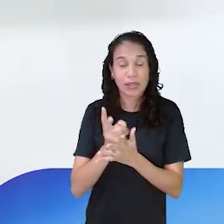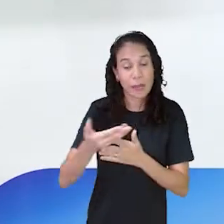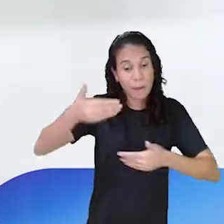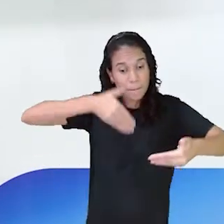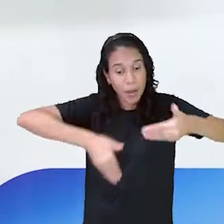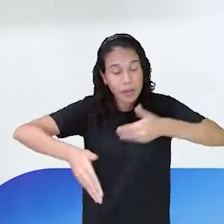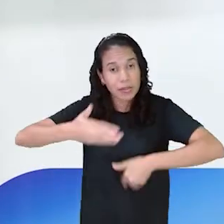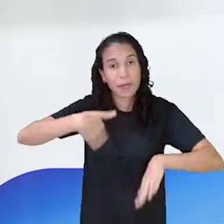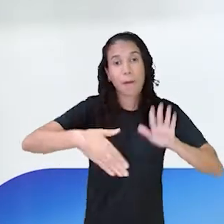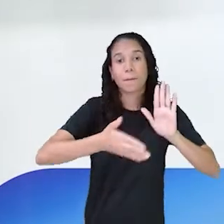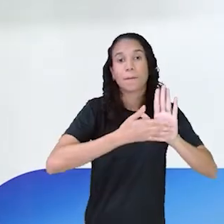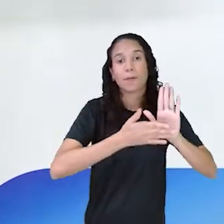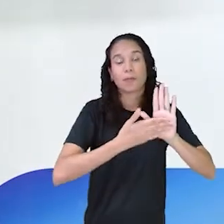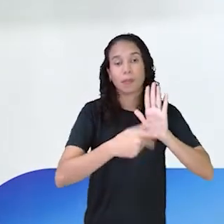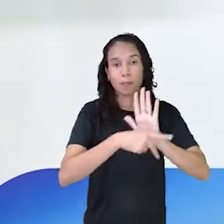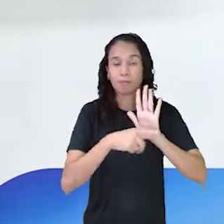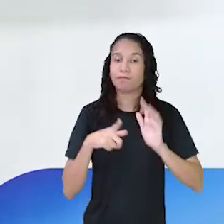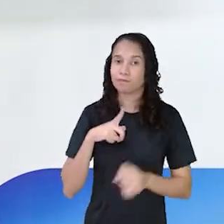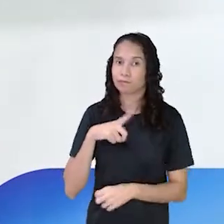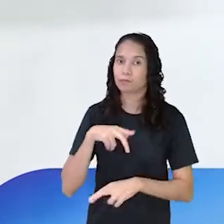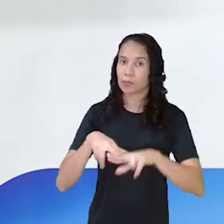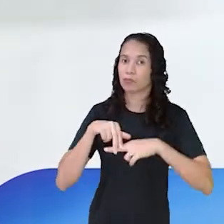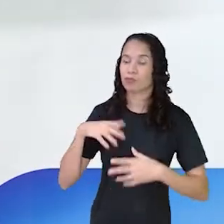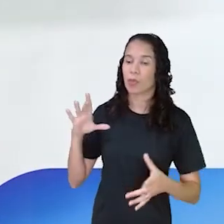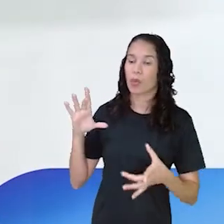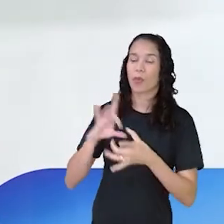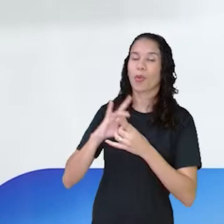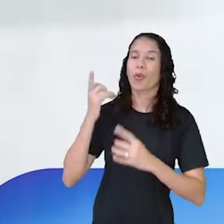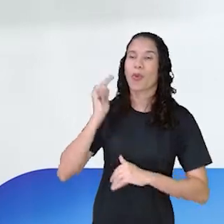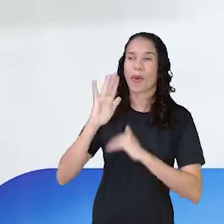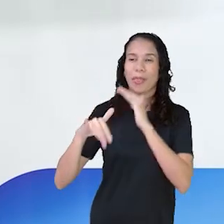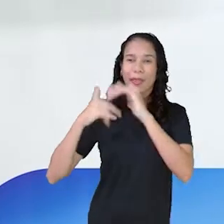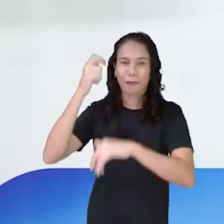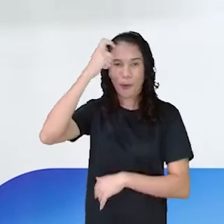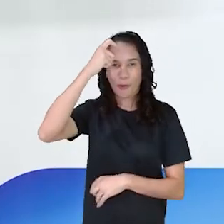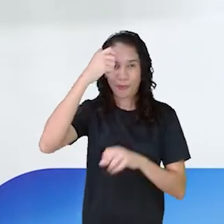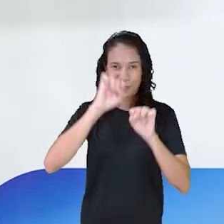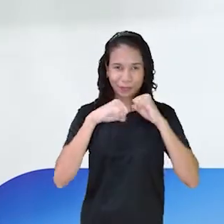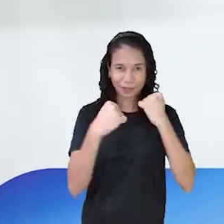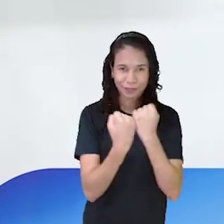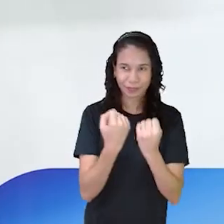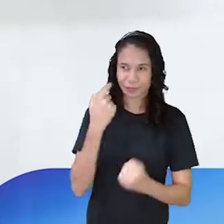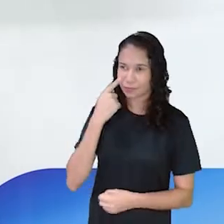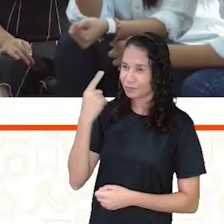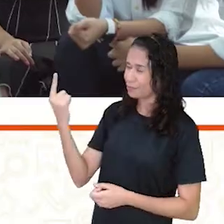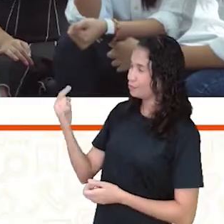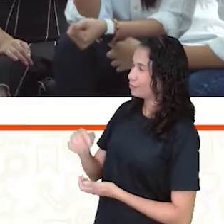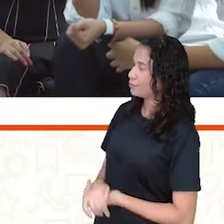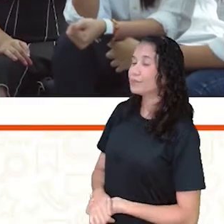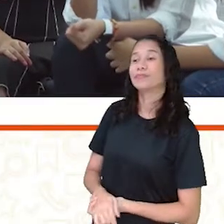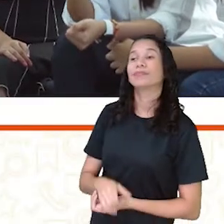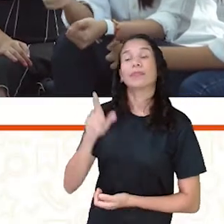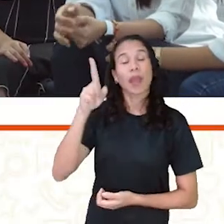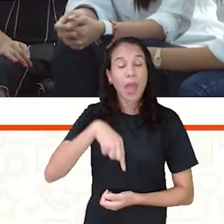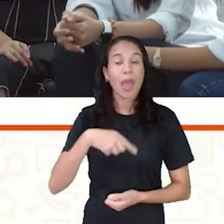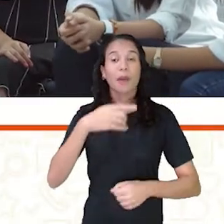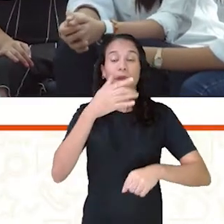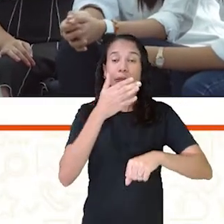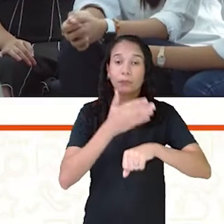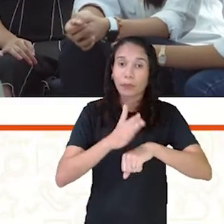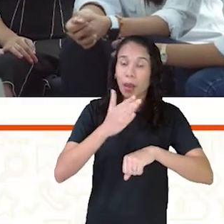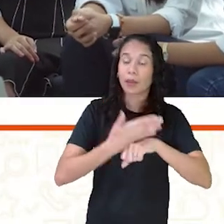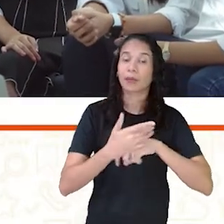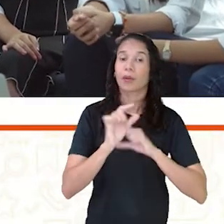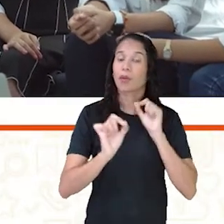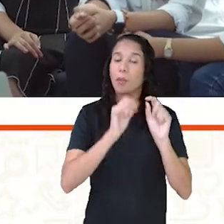no que a gente tá propondo pra ela. E isso faz com que ela desenvolva a consciência social. Então, que é uma maneira